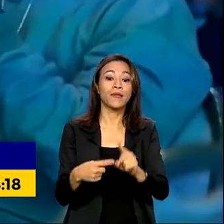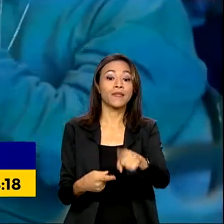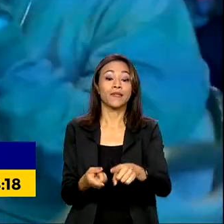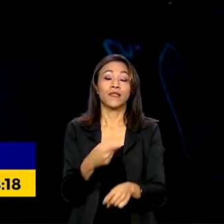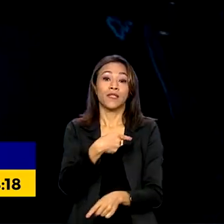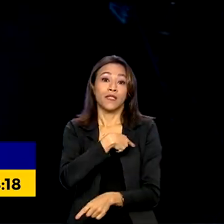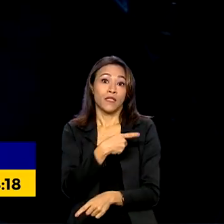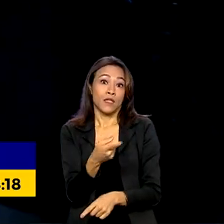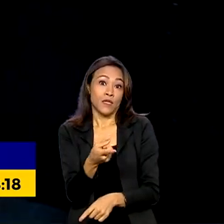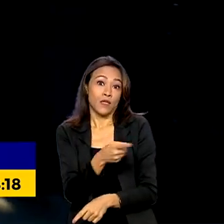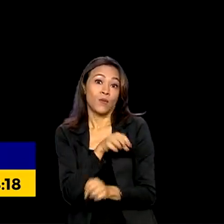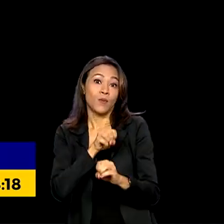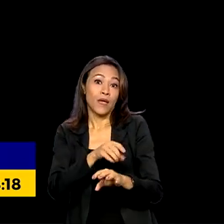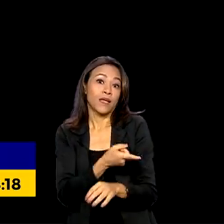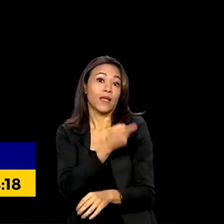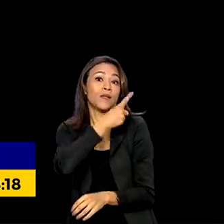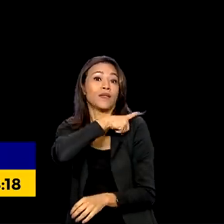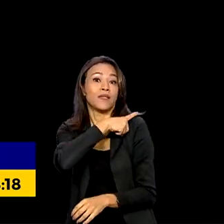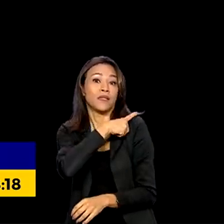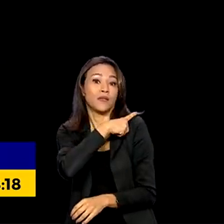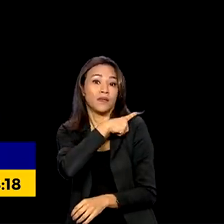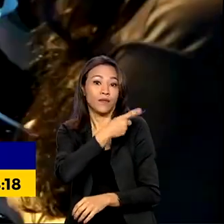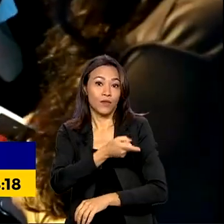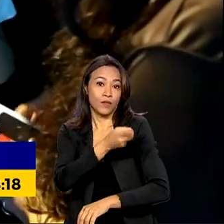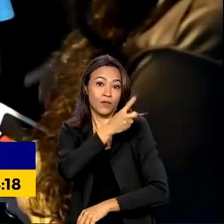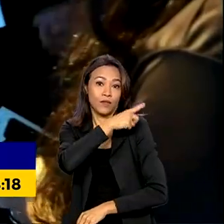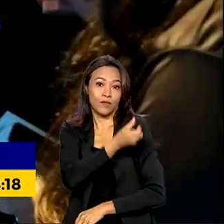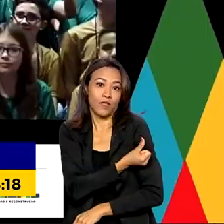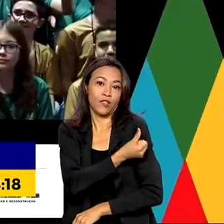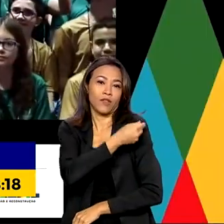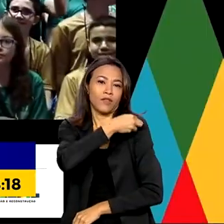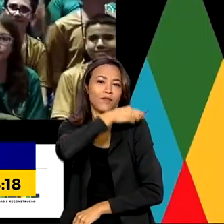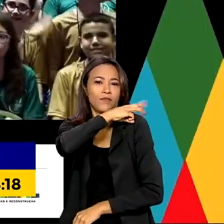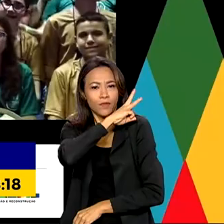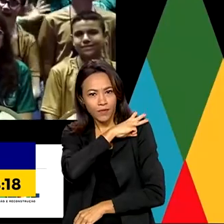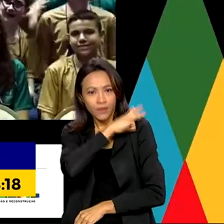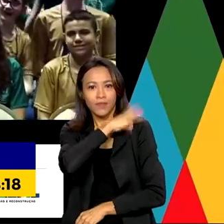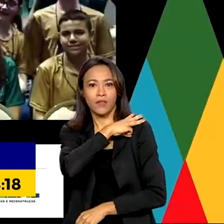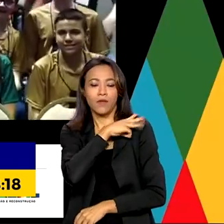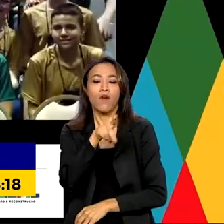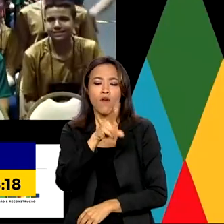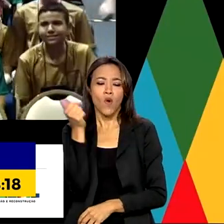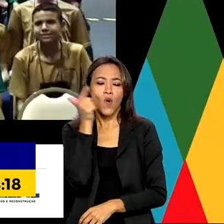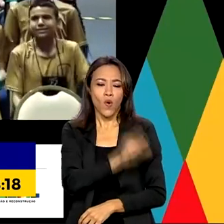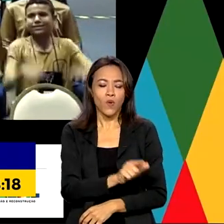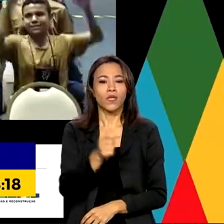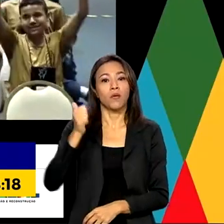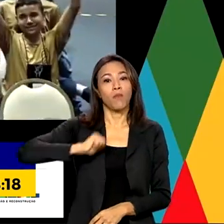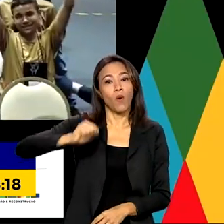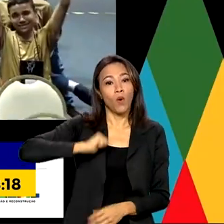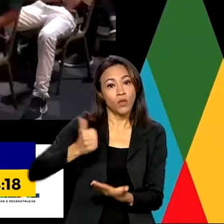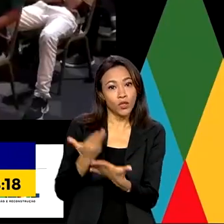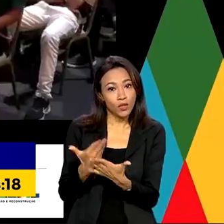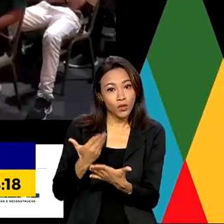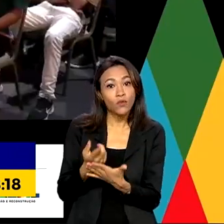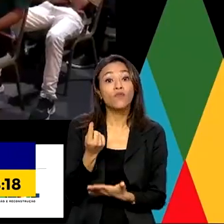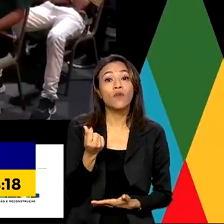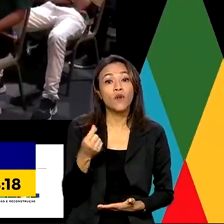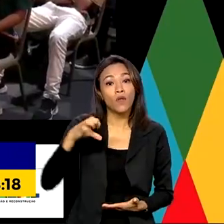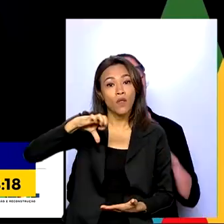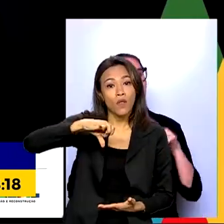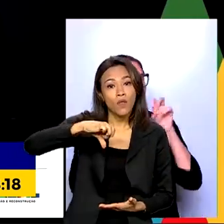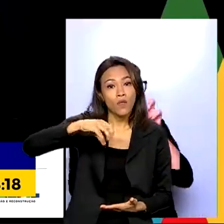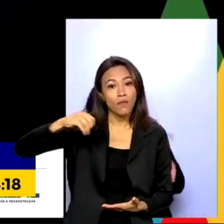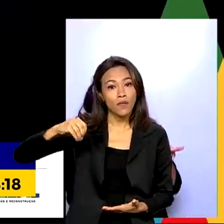terceiro ano do ensino médio. Os ganhadores receberam medalhas e vão concorrer a bolsas de estudo no valor de 900 reais por